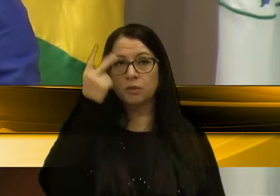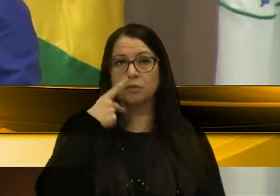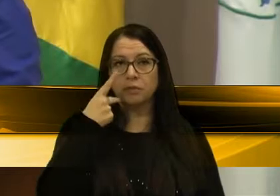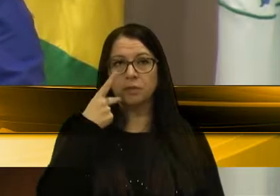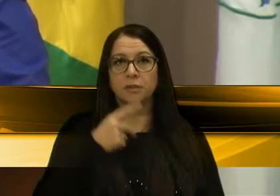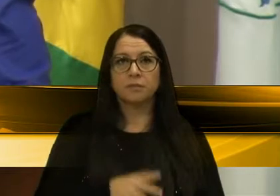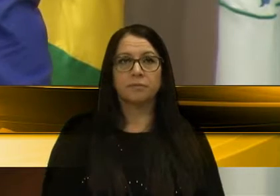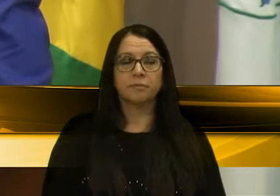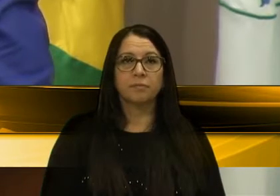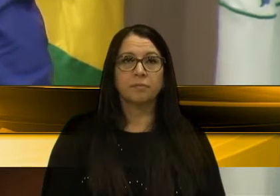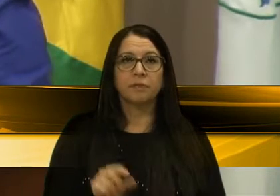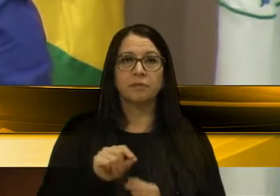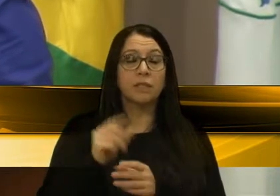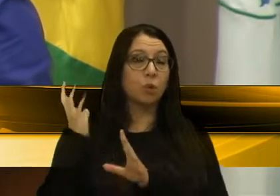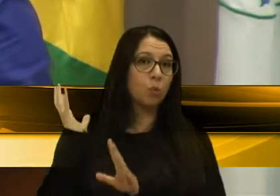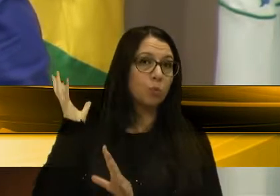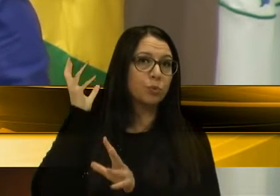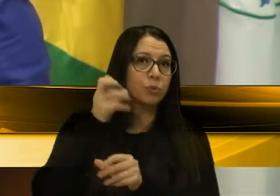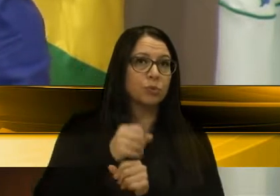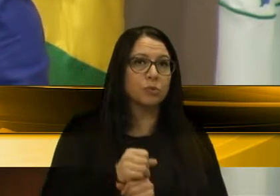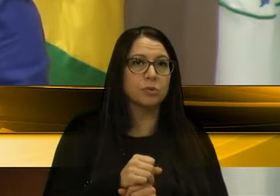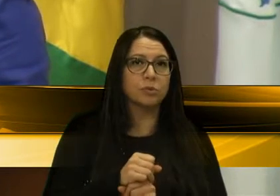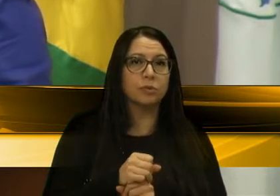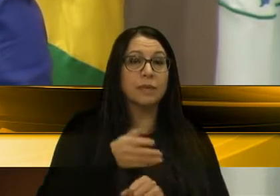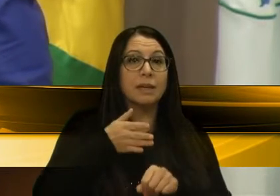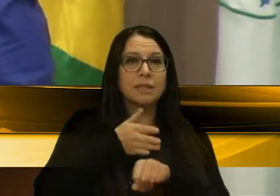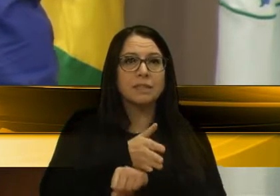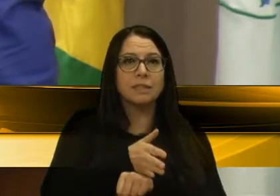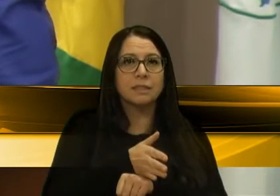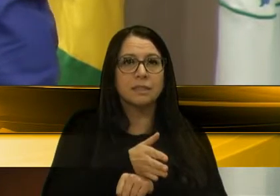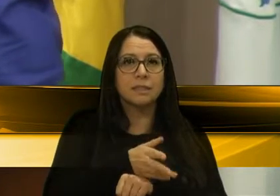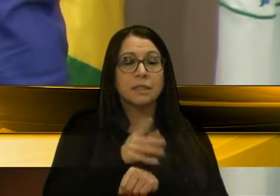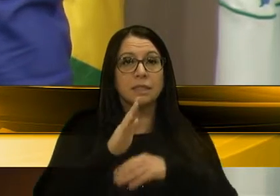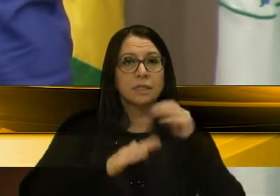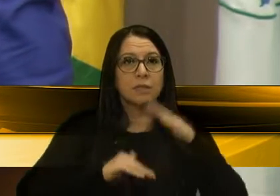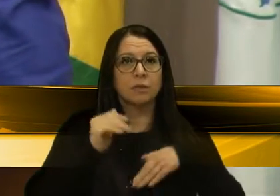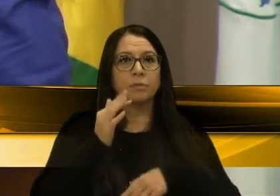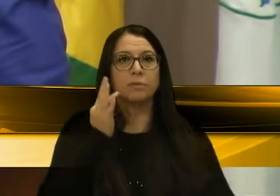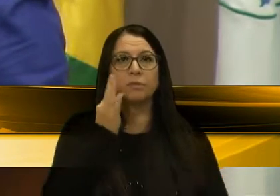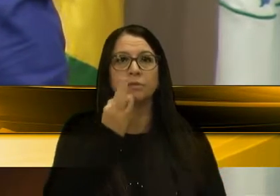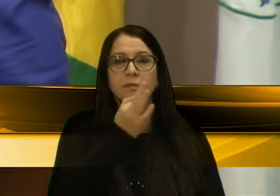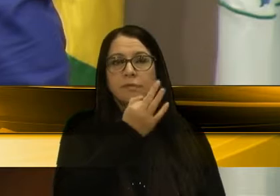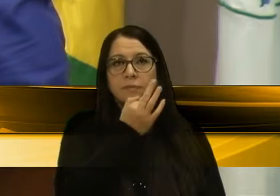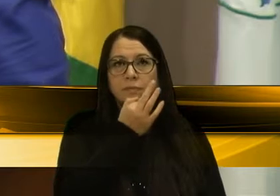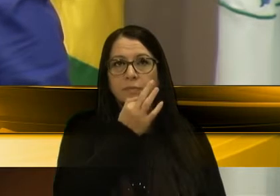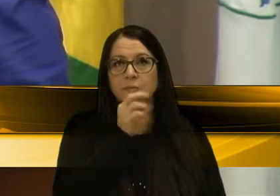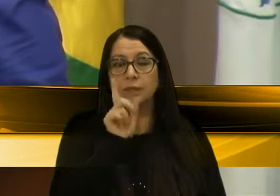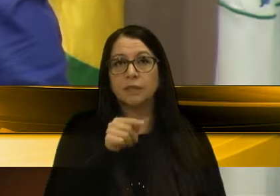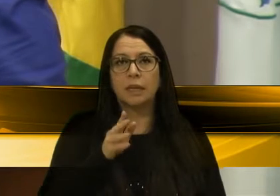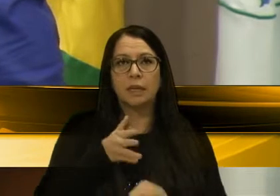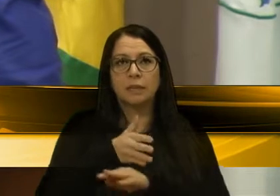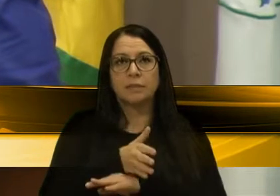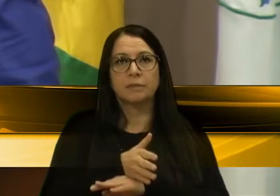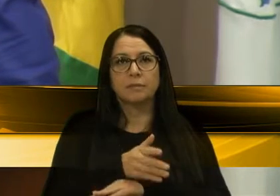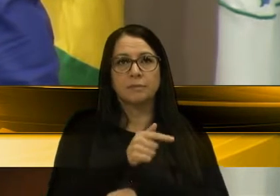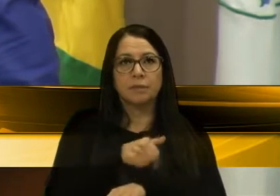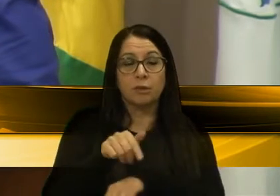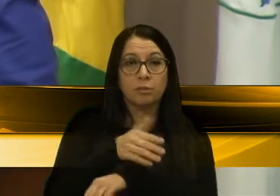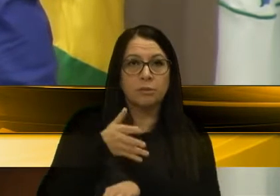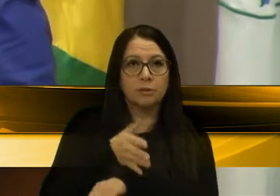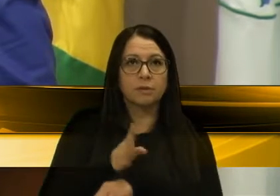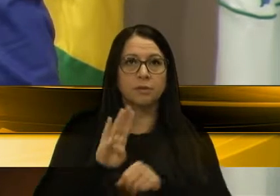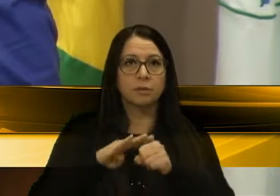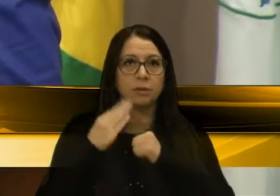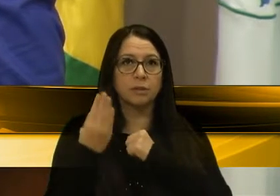fazer um histórico do acesso a essa obra em Forqueta, que é o acesso à entrada do